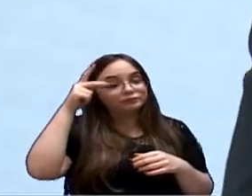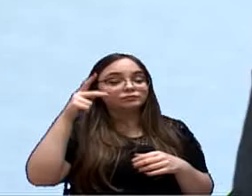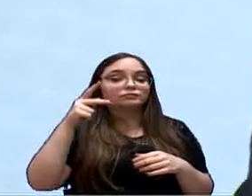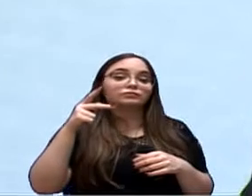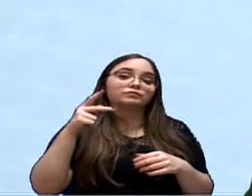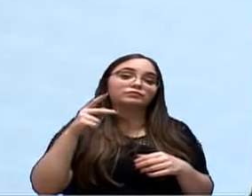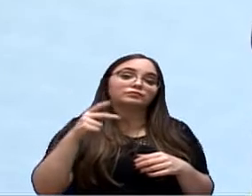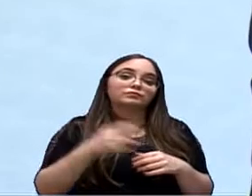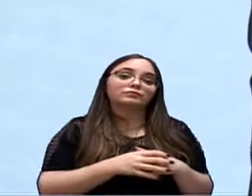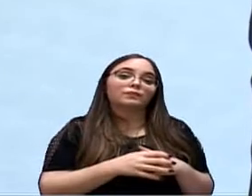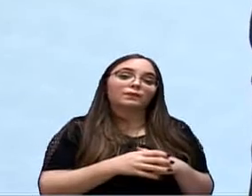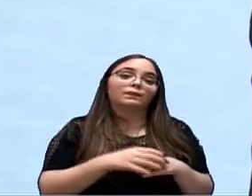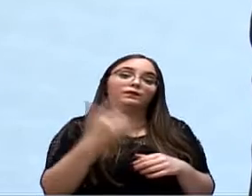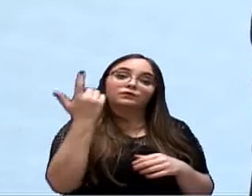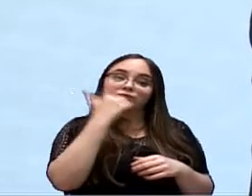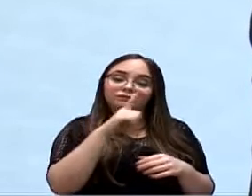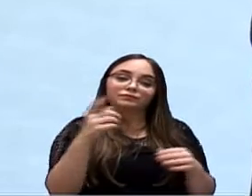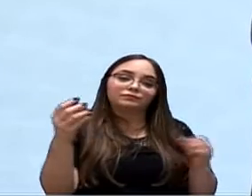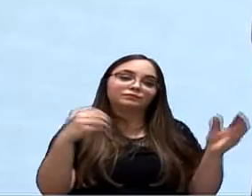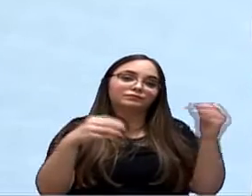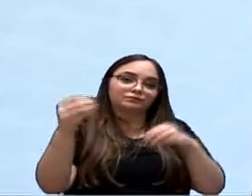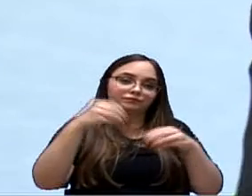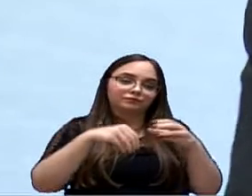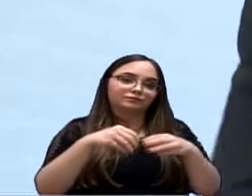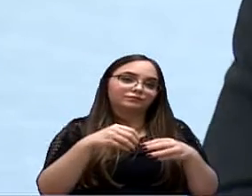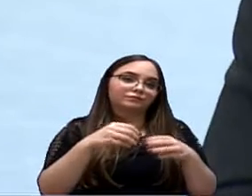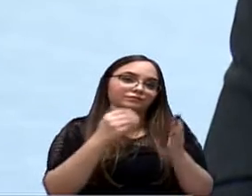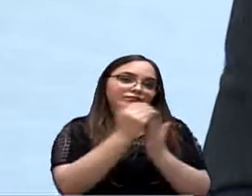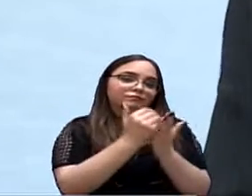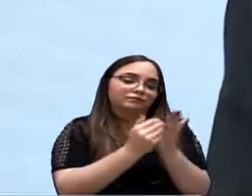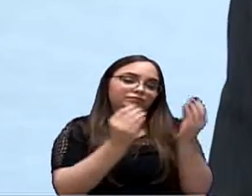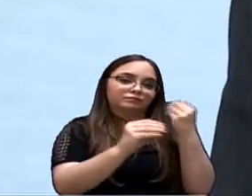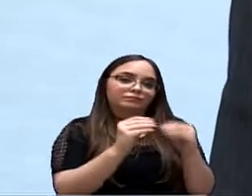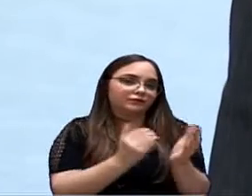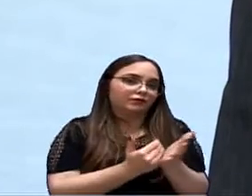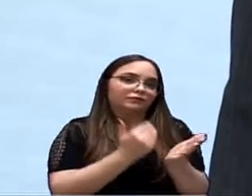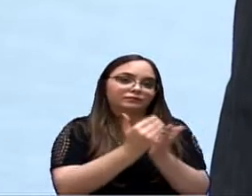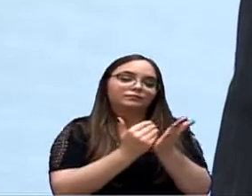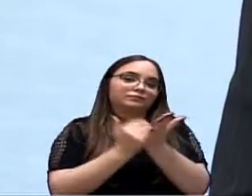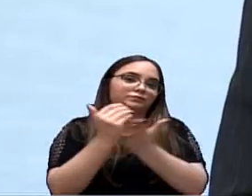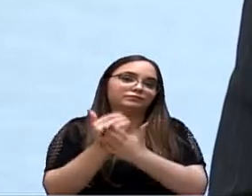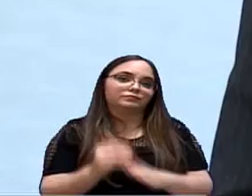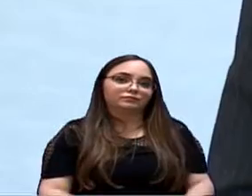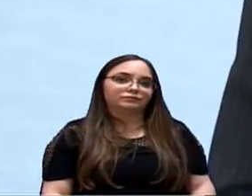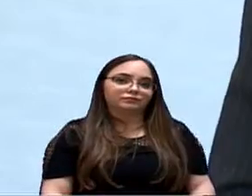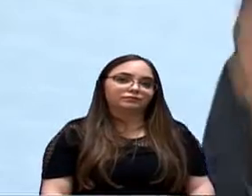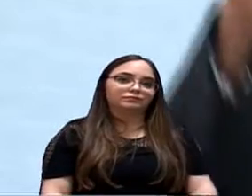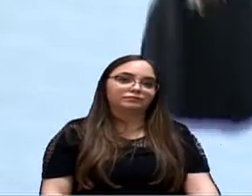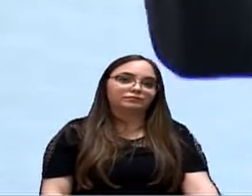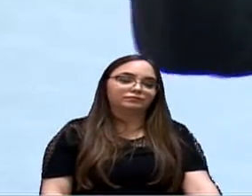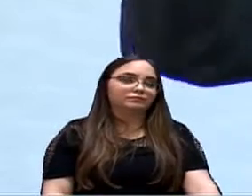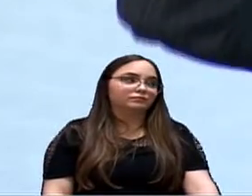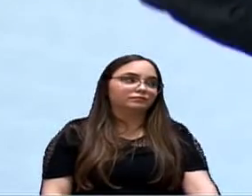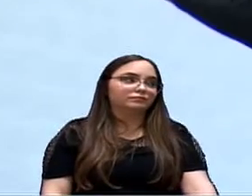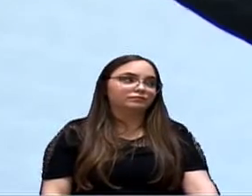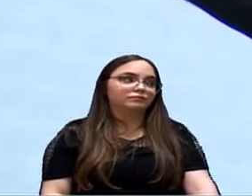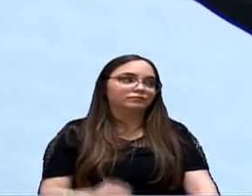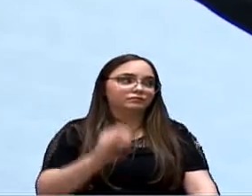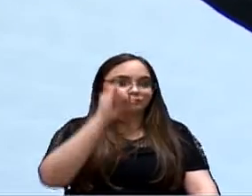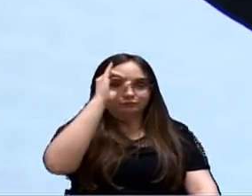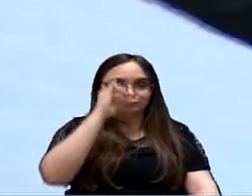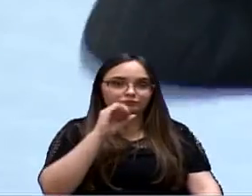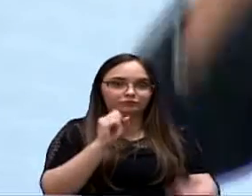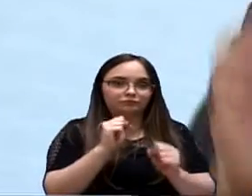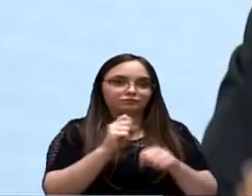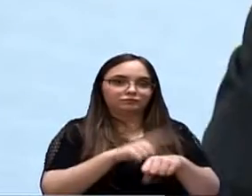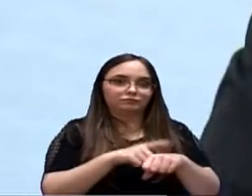execute o mais rápido possível esse portal de transparência, na verdade, nós já temos. Senhor presidente. Eu peço para a vereadora Iara ceder